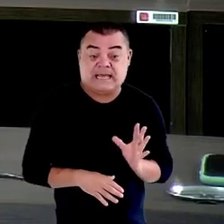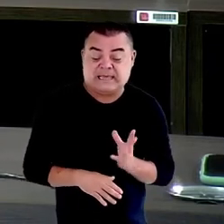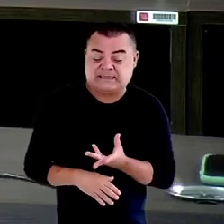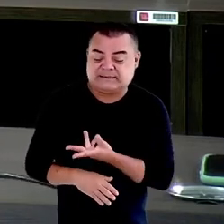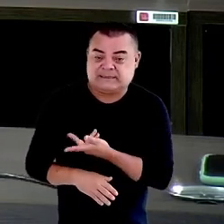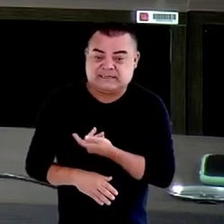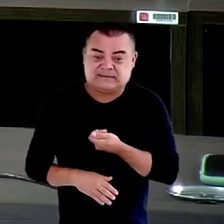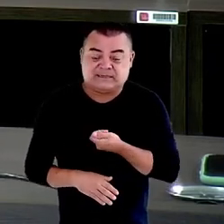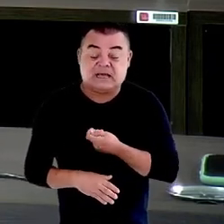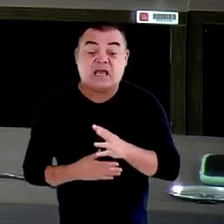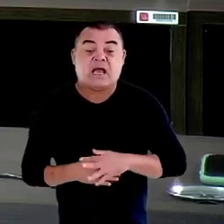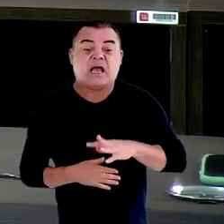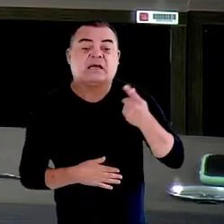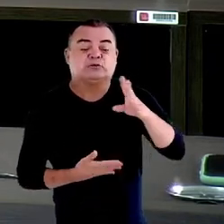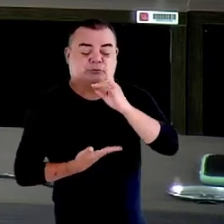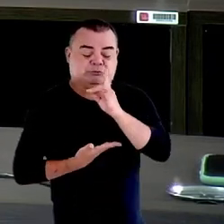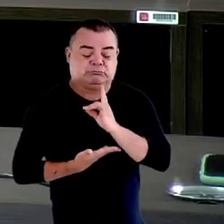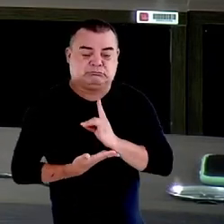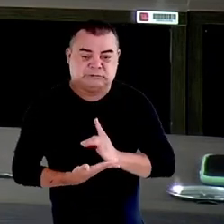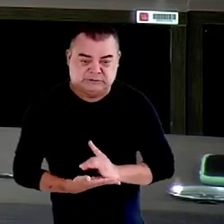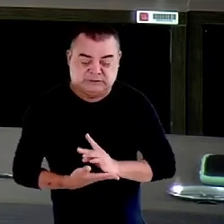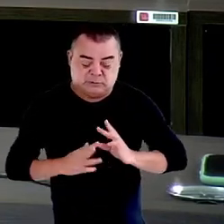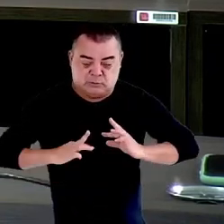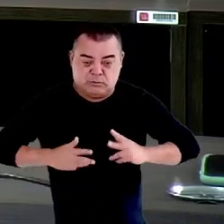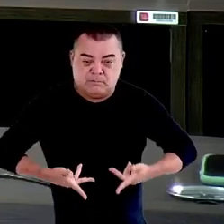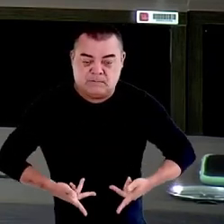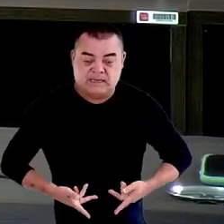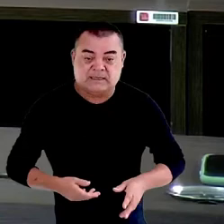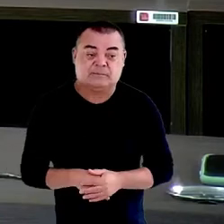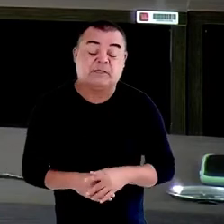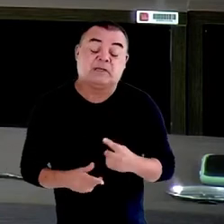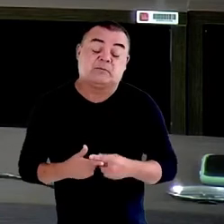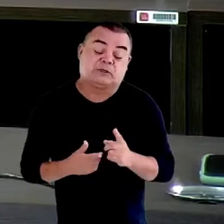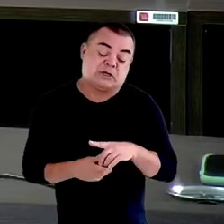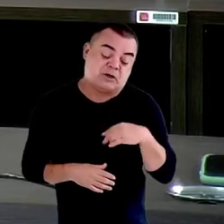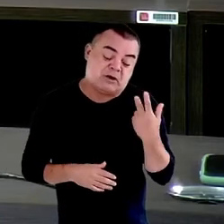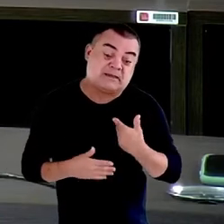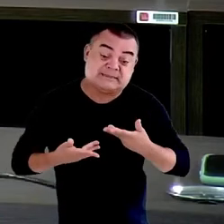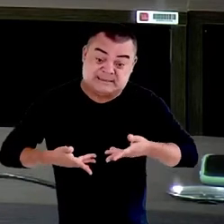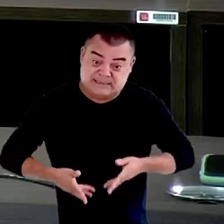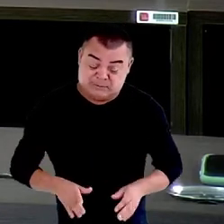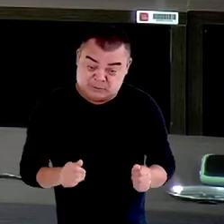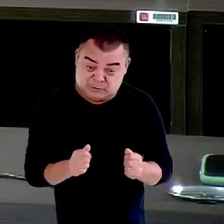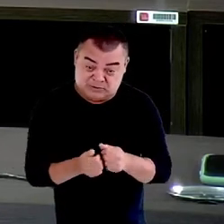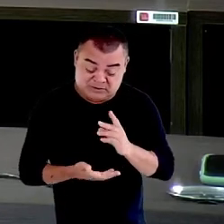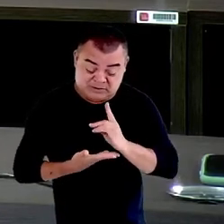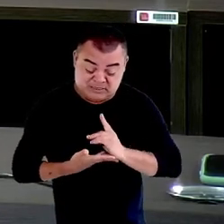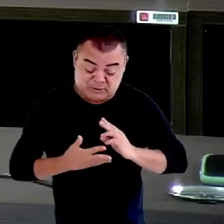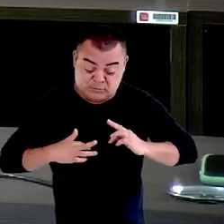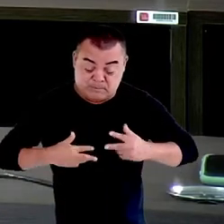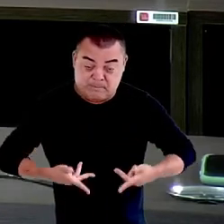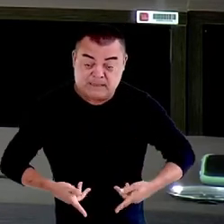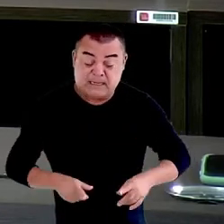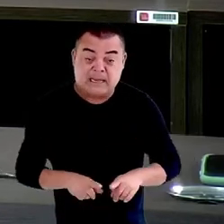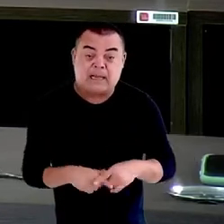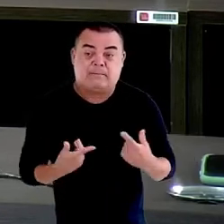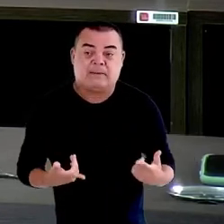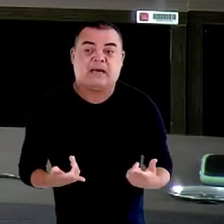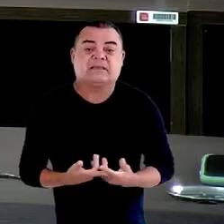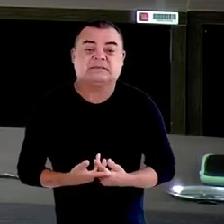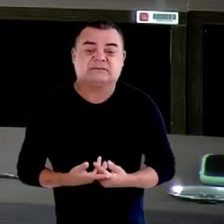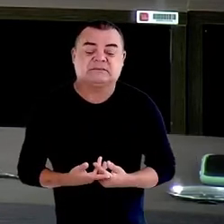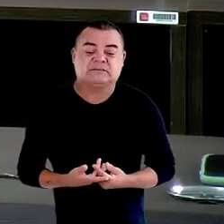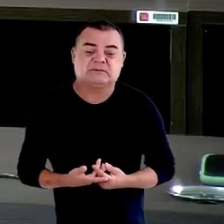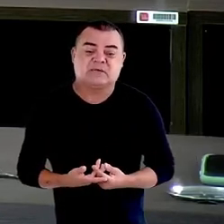sua dignidade humana, que nós nascemos com dignidade humana, mas somos lançados, muitos de